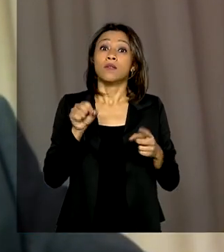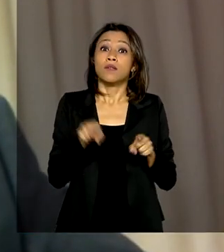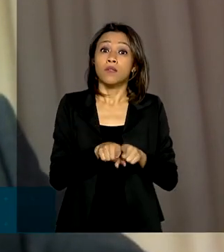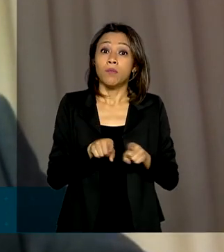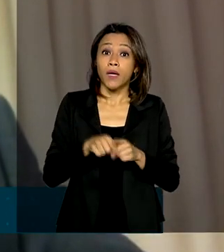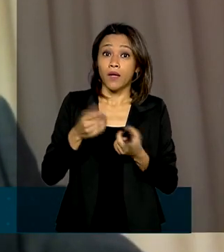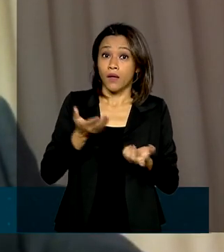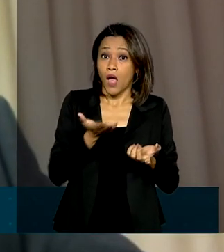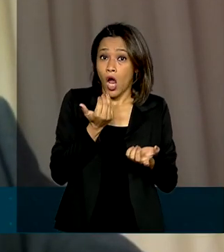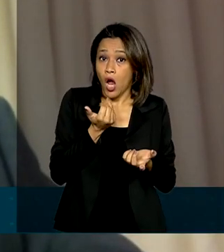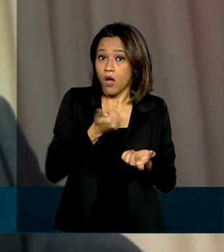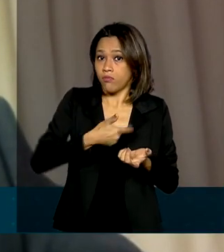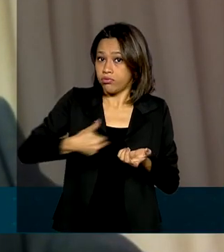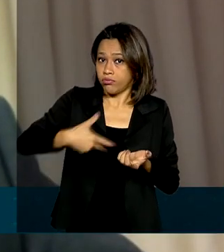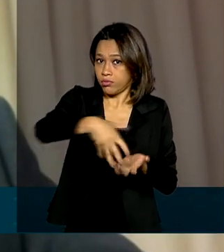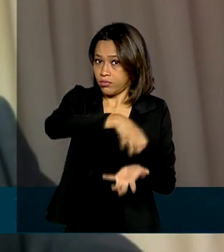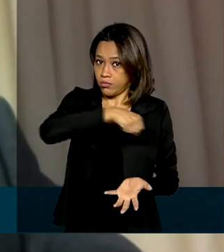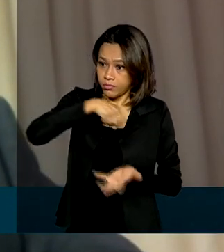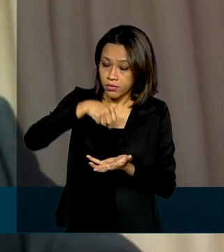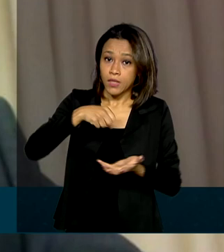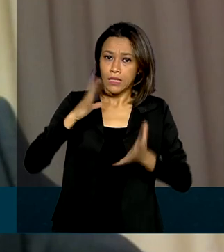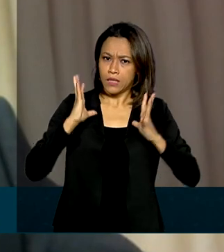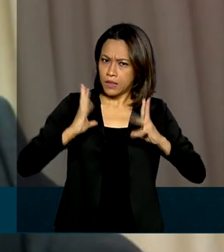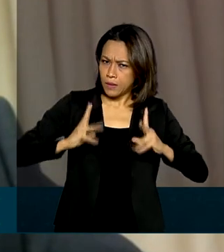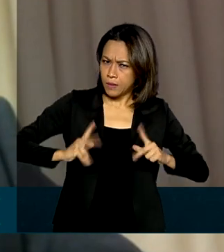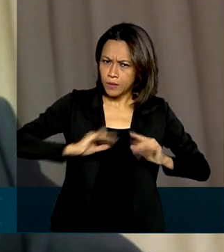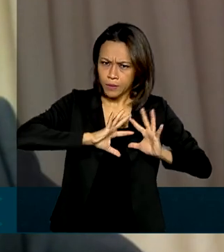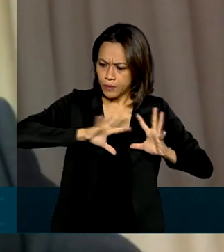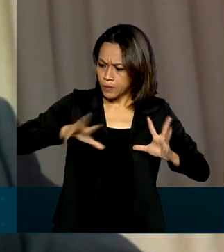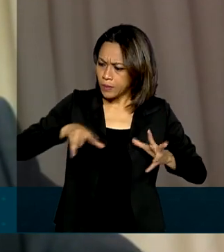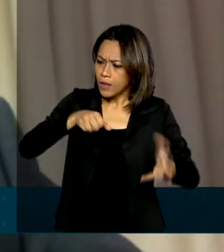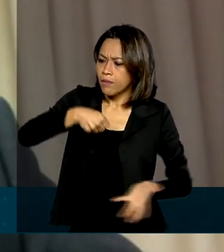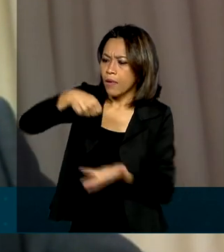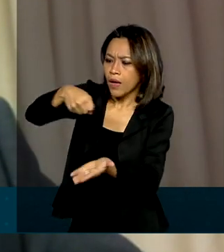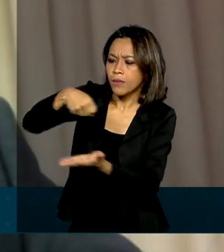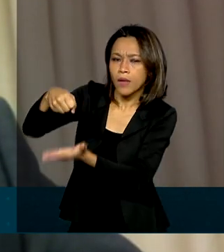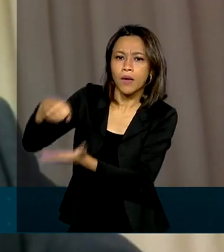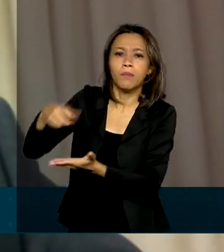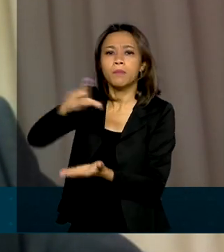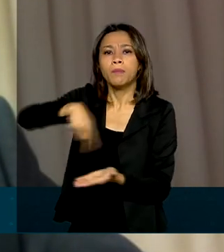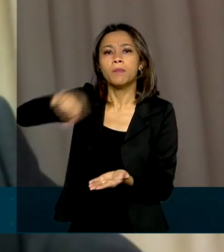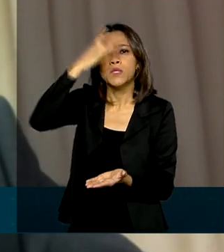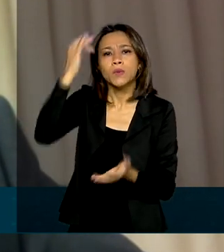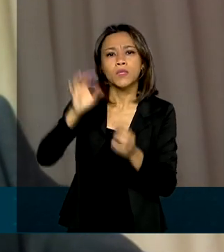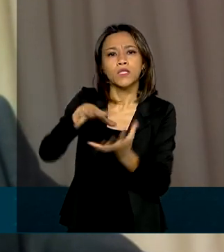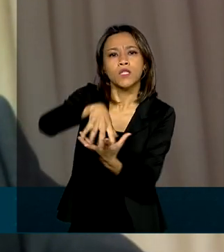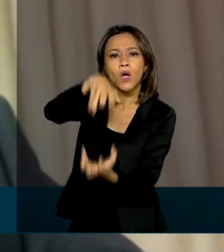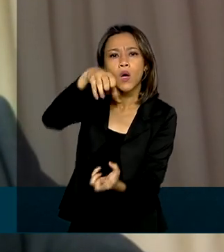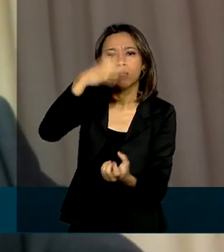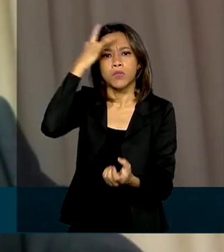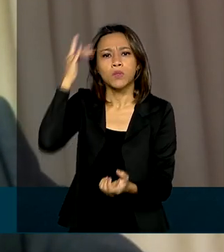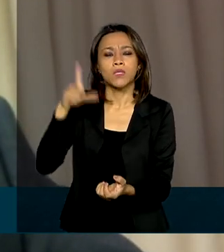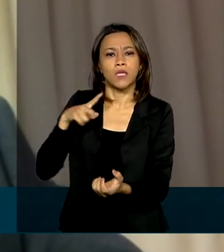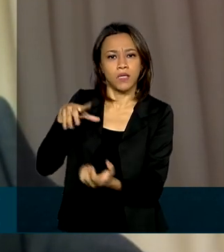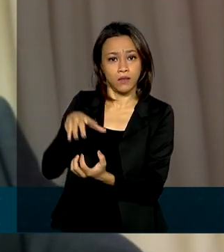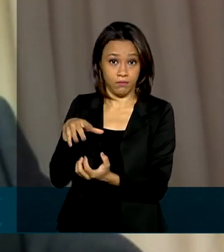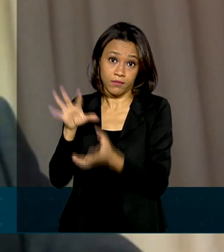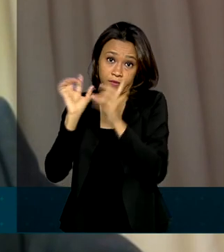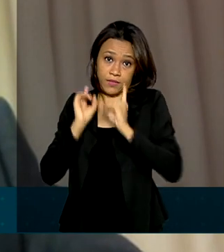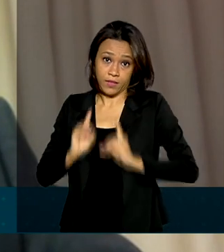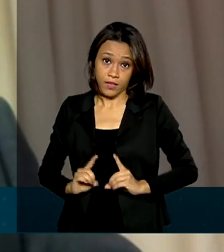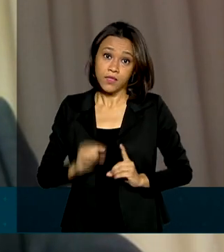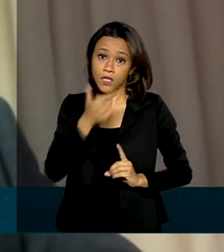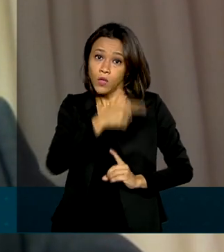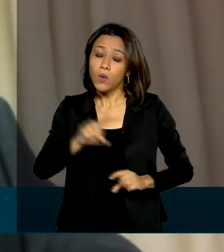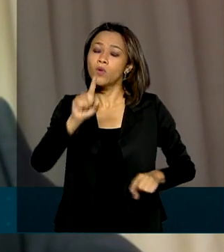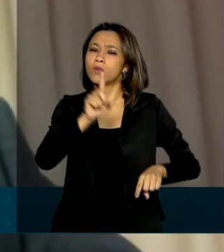alimentícios, principalmente proteicos, para idosos e pessoas com deficiência e recursos para ações